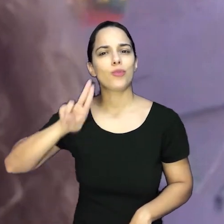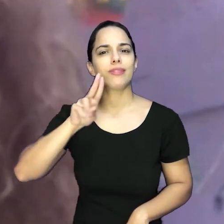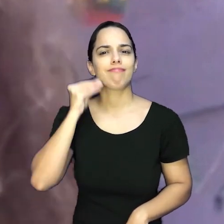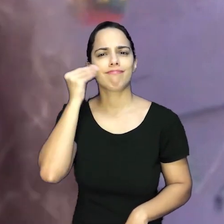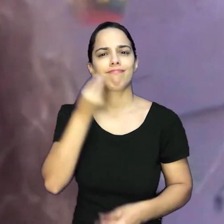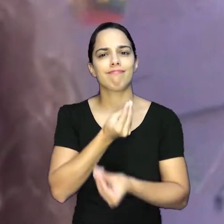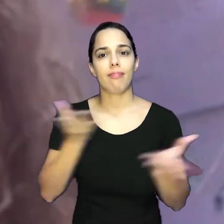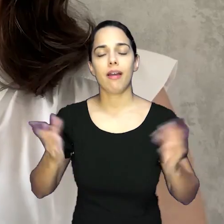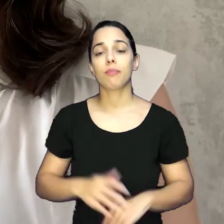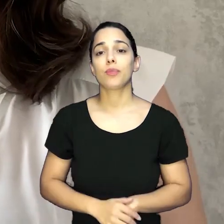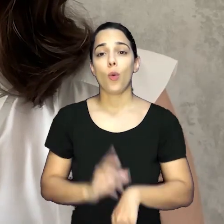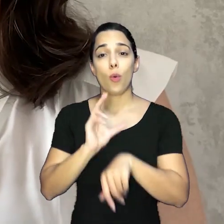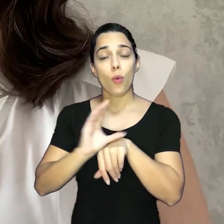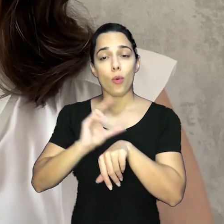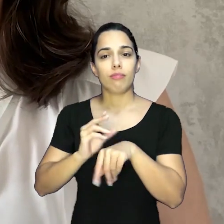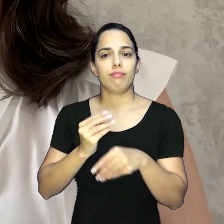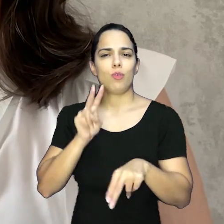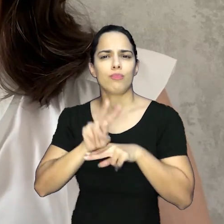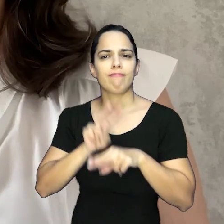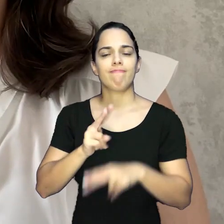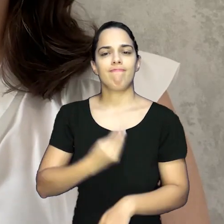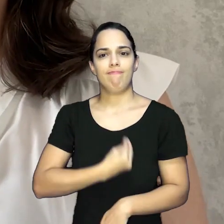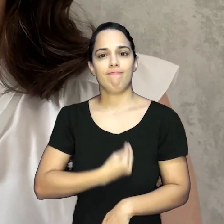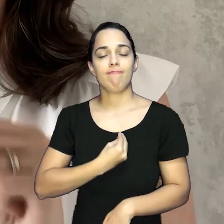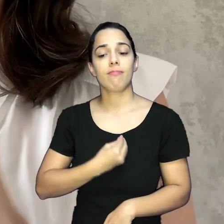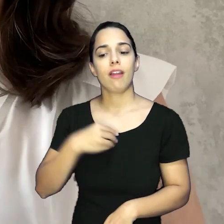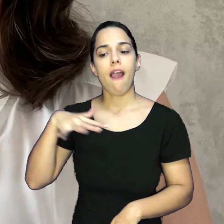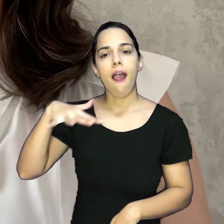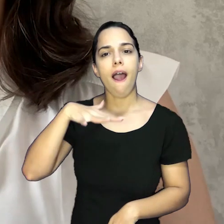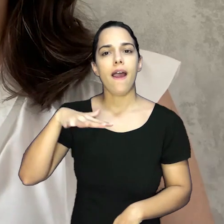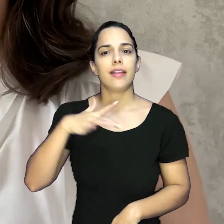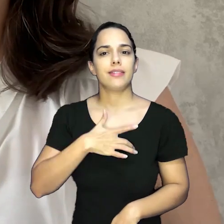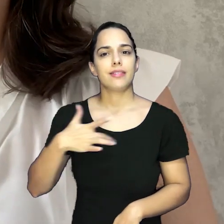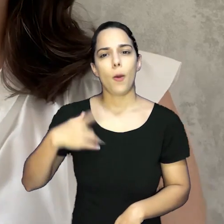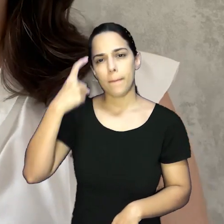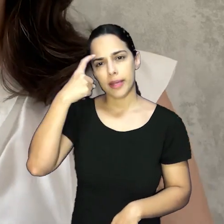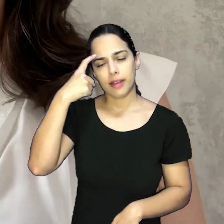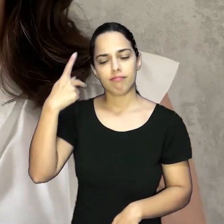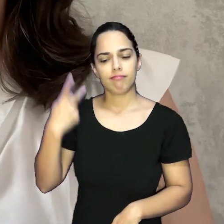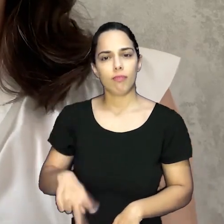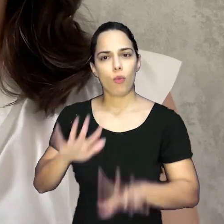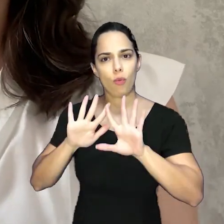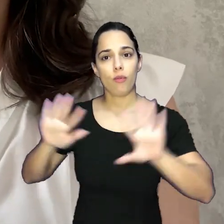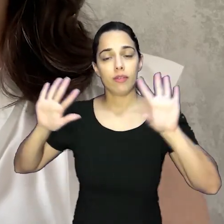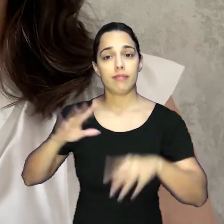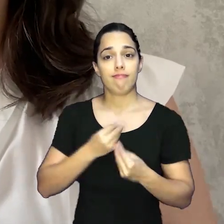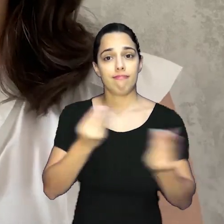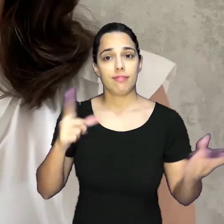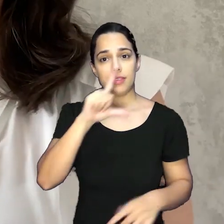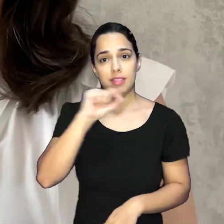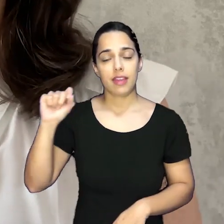que a universidade proporciona. O curso Guardiães da Vida surgiu no âmbito do Grupo de Trabalho de Saúde Mental da UFC. Estão sendo